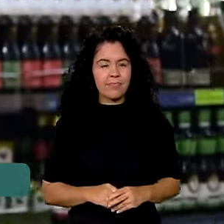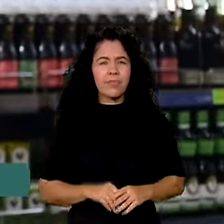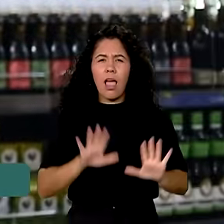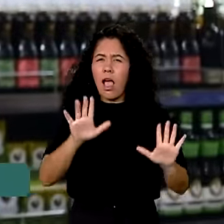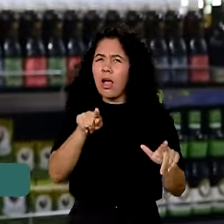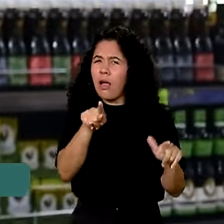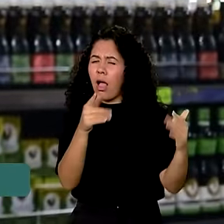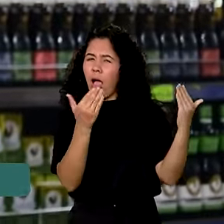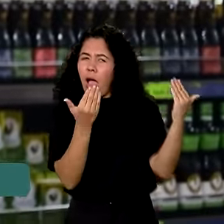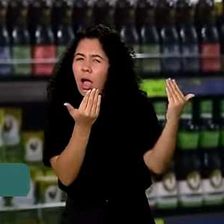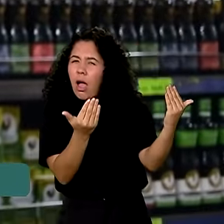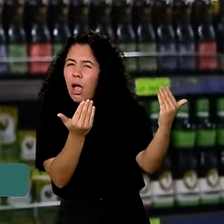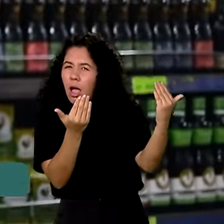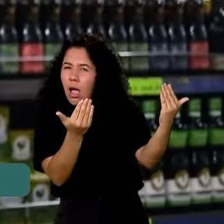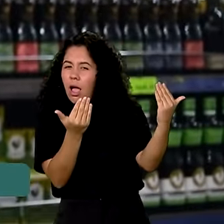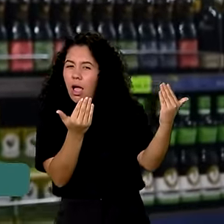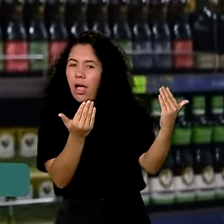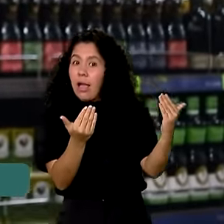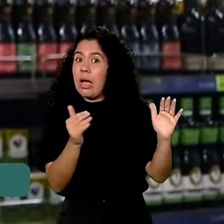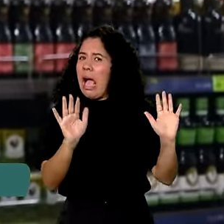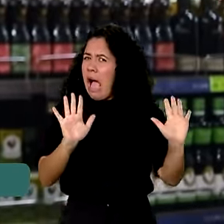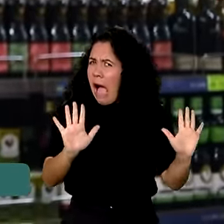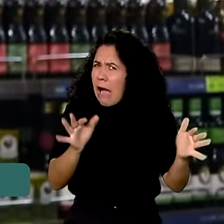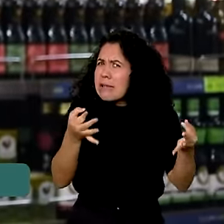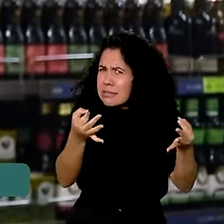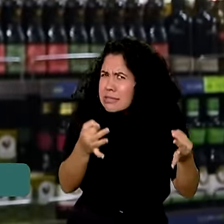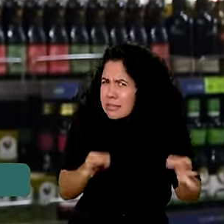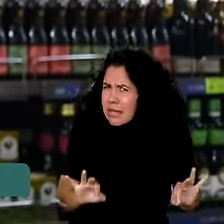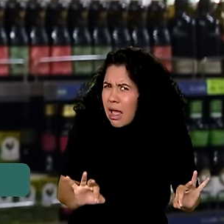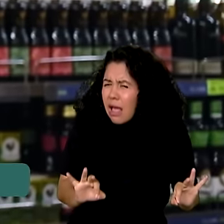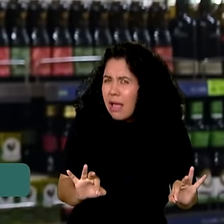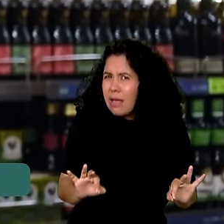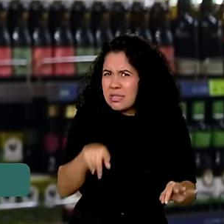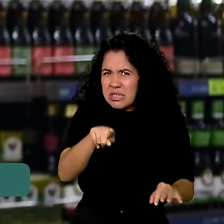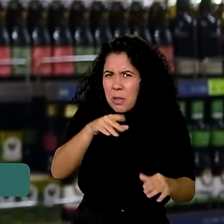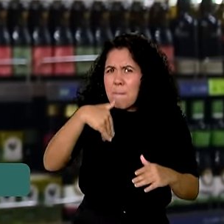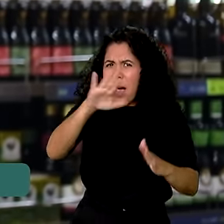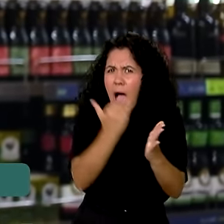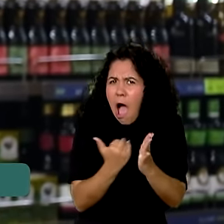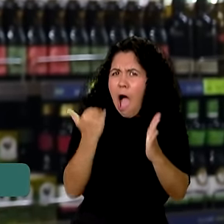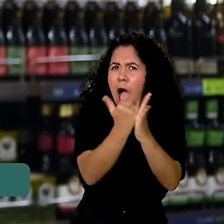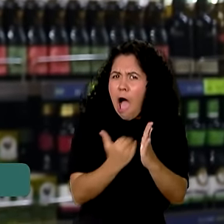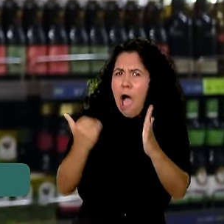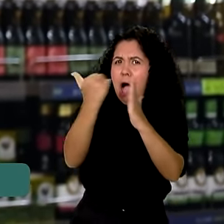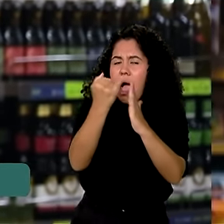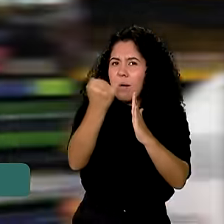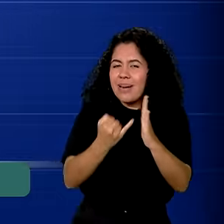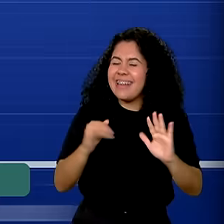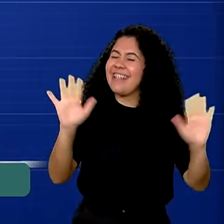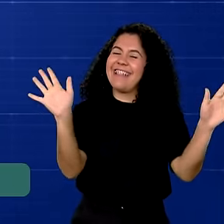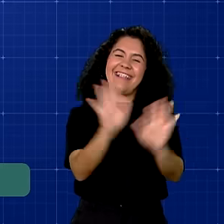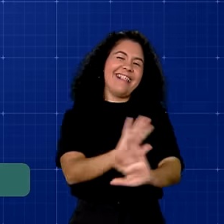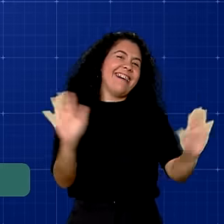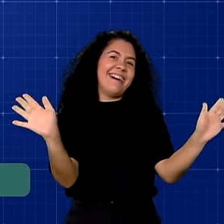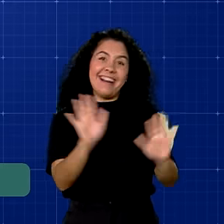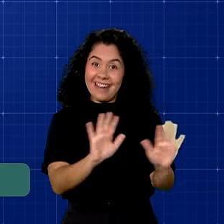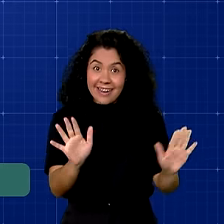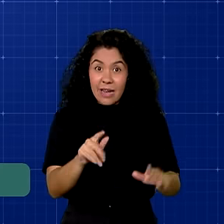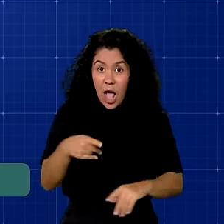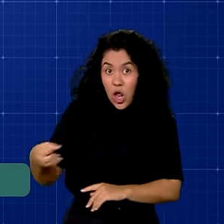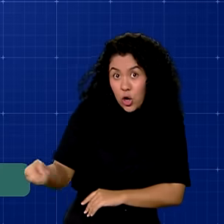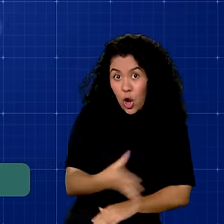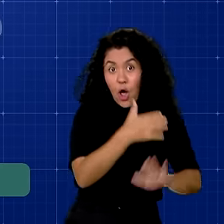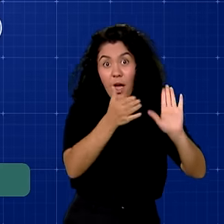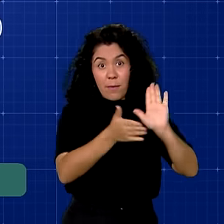Desconfiado, você me pergunta. Ah, mas tem certeza que isso não vai gerar mais impostos? É claro que não! Na nova